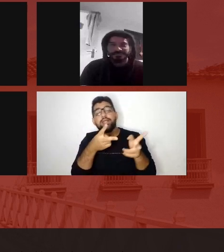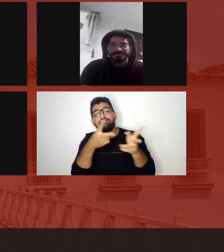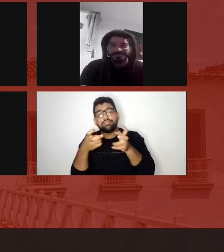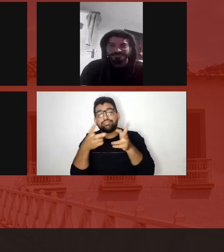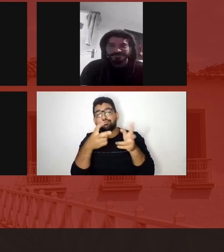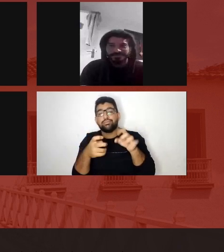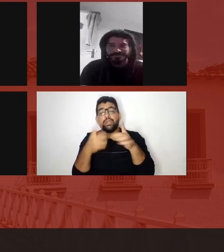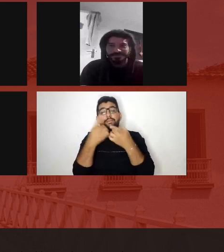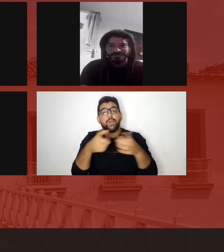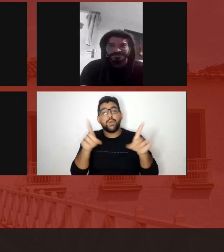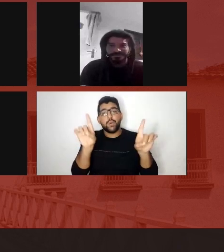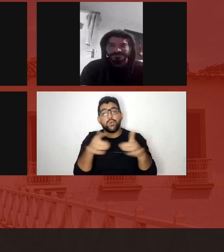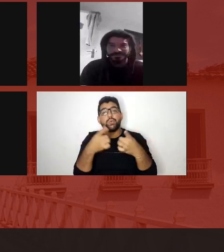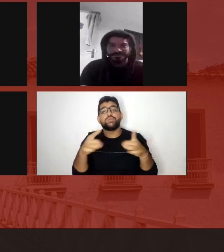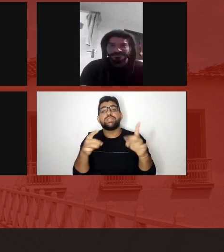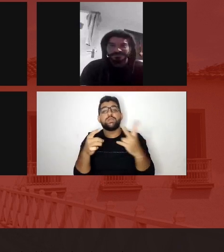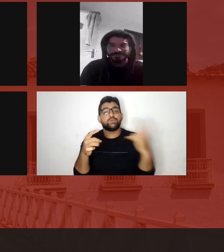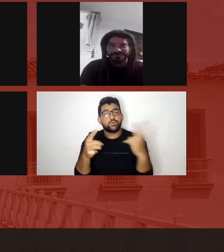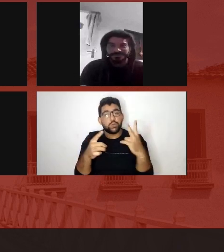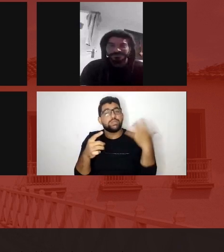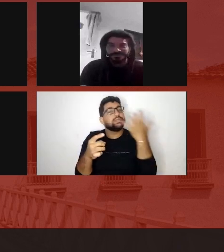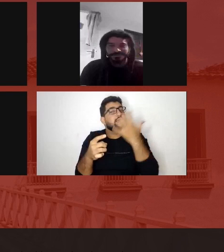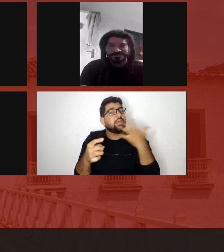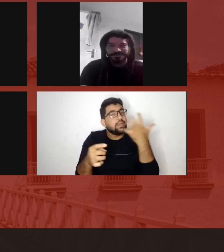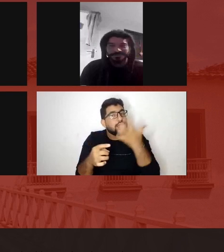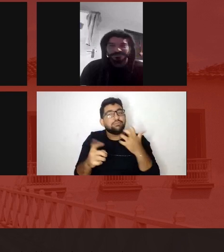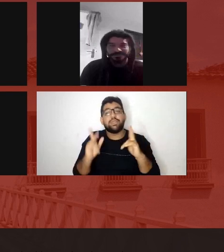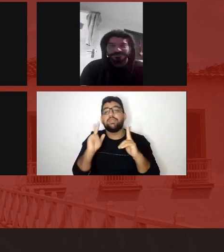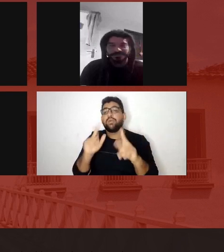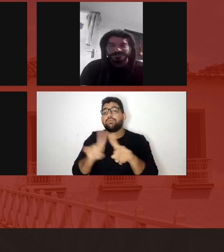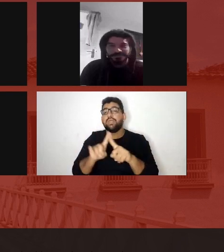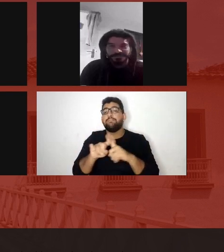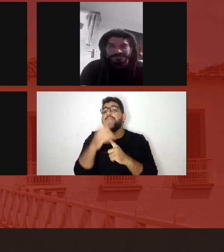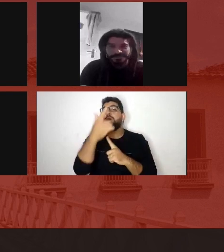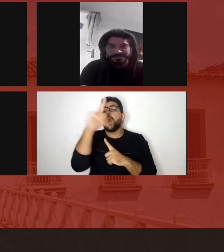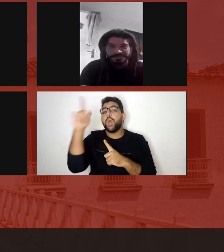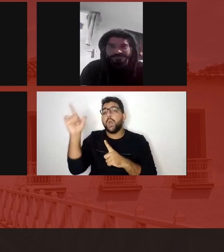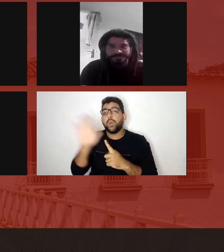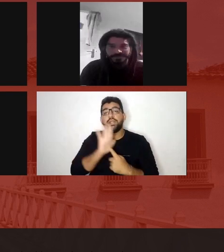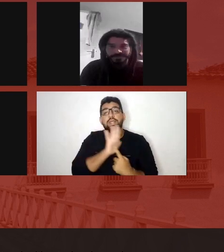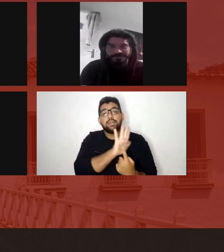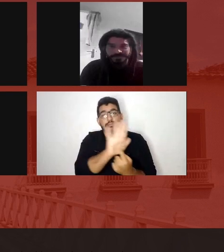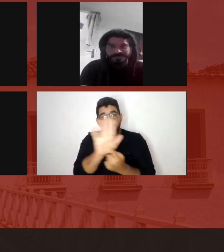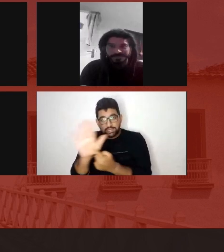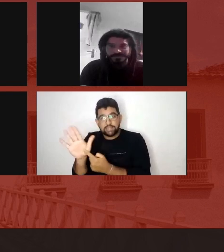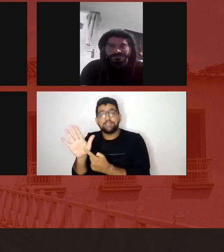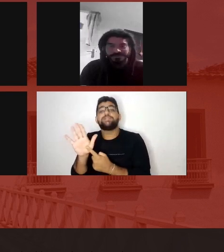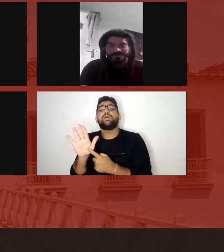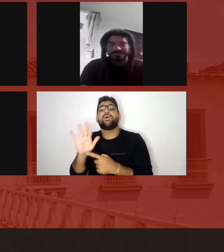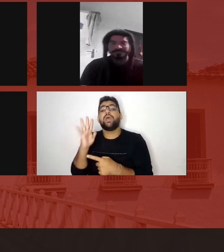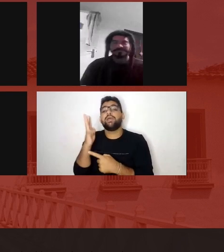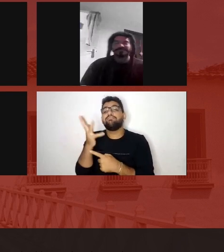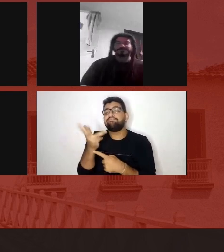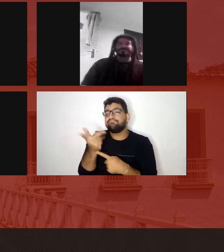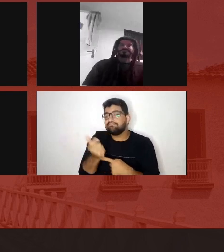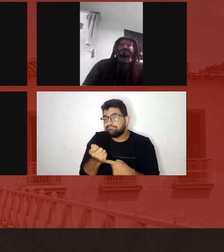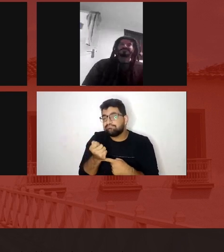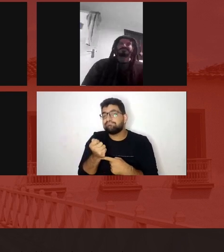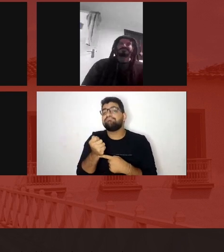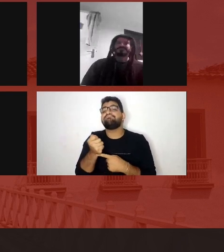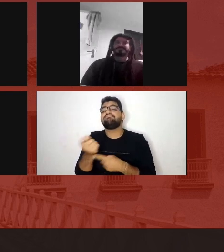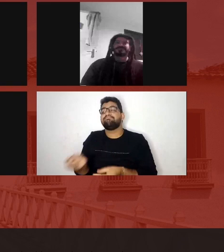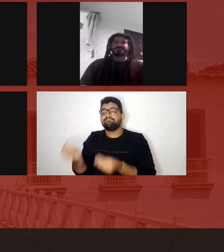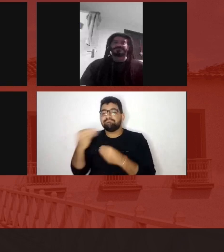Chile cantando pra gente, assim como todas as outras apresentações artísticas nos brindaram,